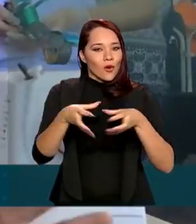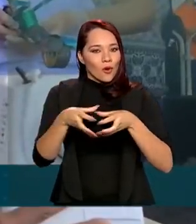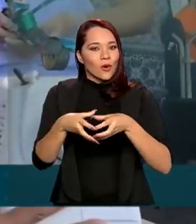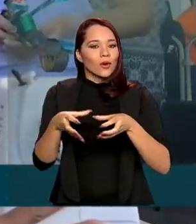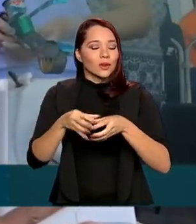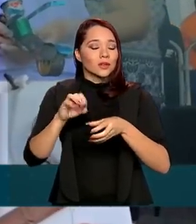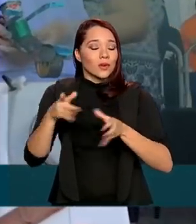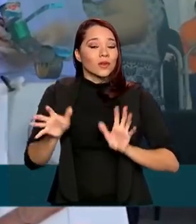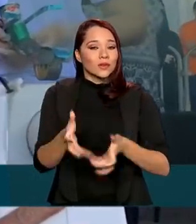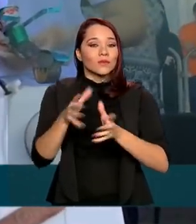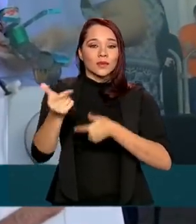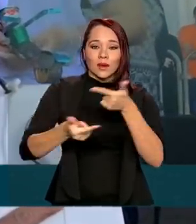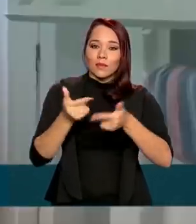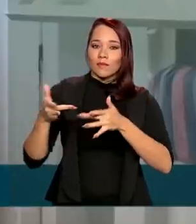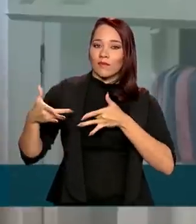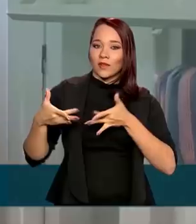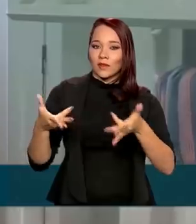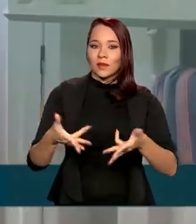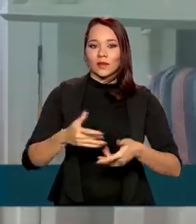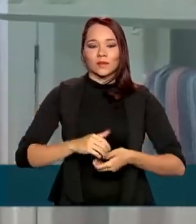estimulem trabalhos voluntários.